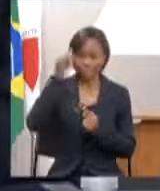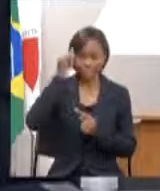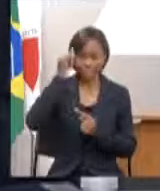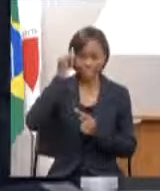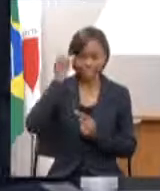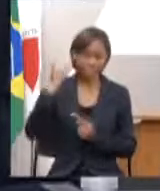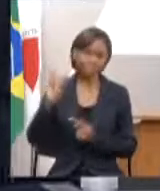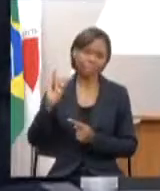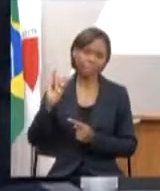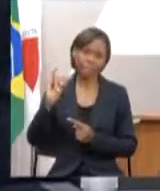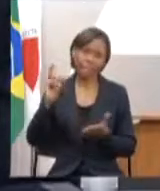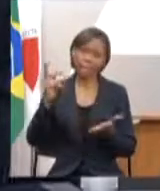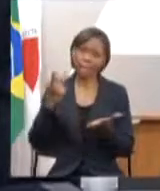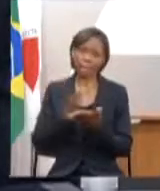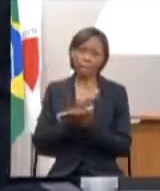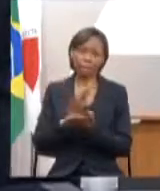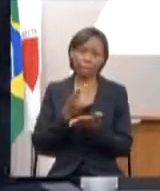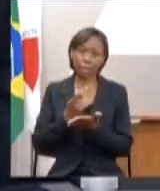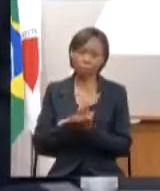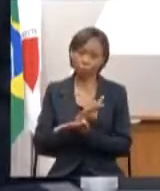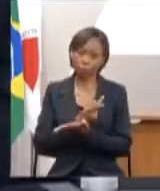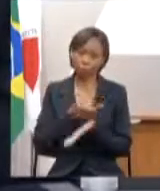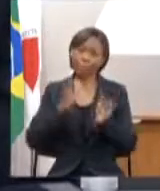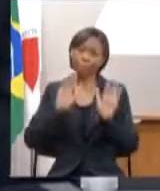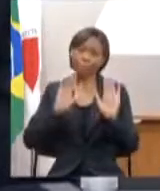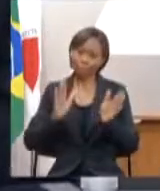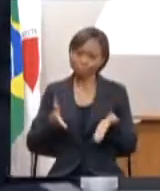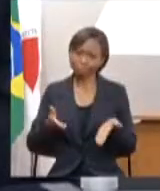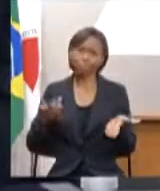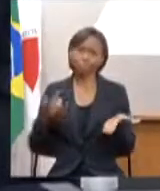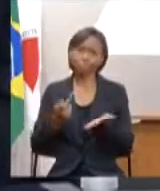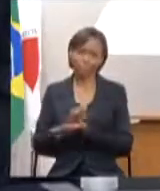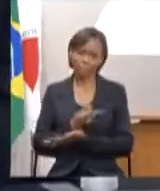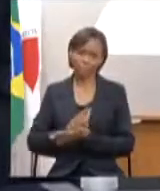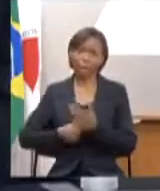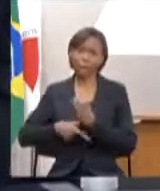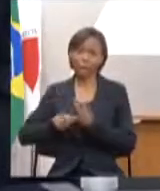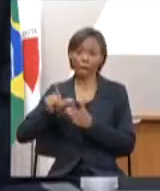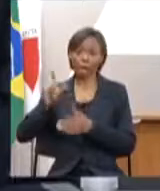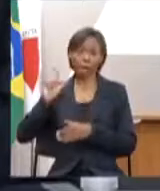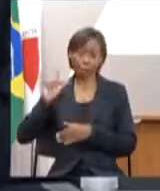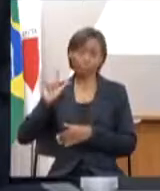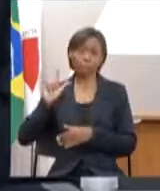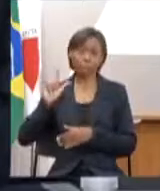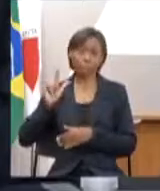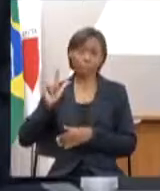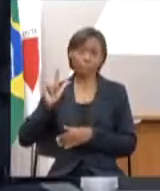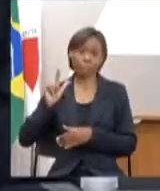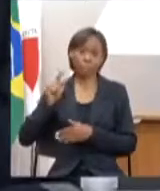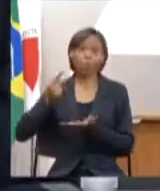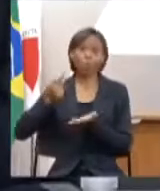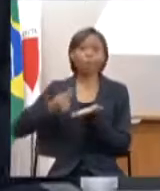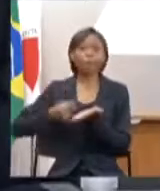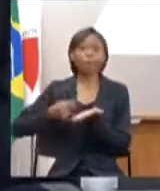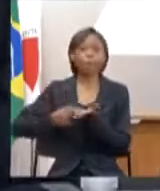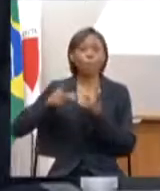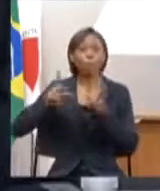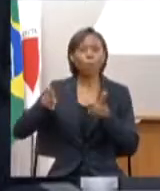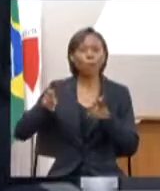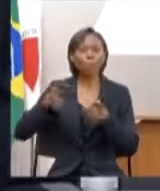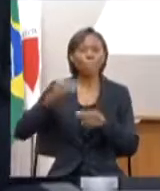que aconteceu ou a má experiência que aconteceu no acordo de Mariana